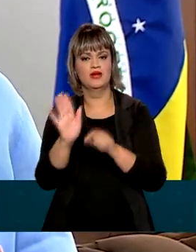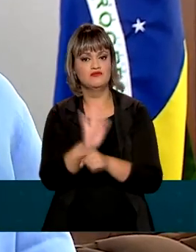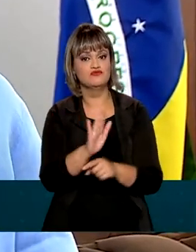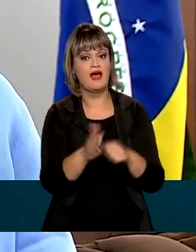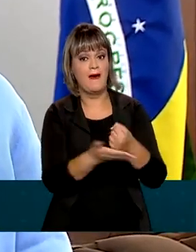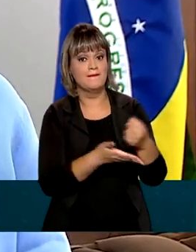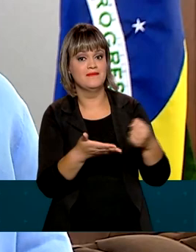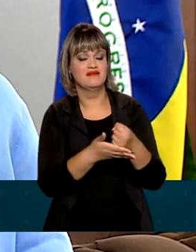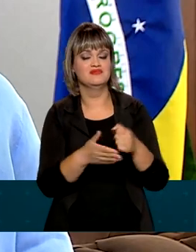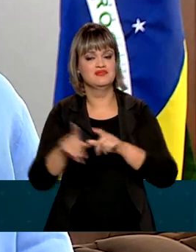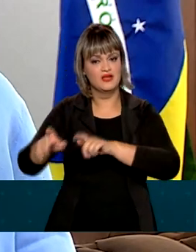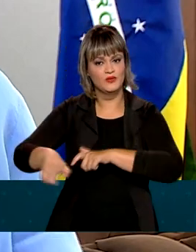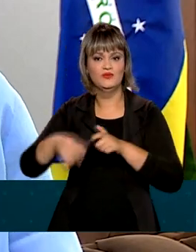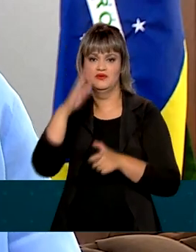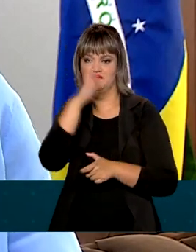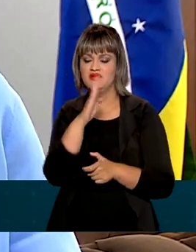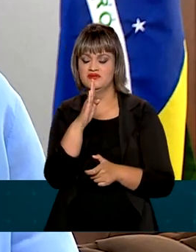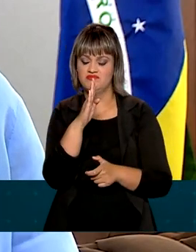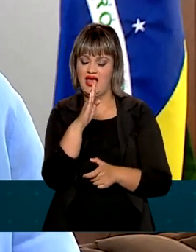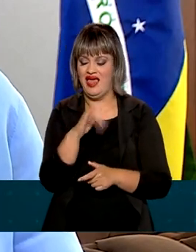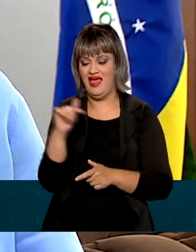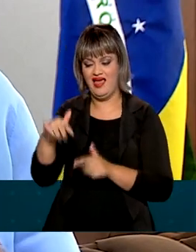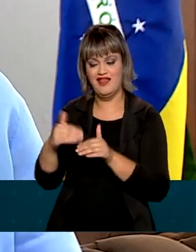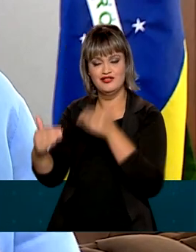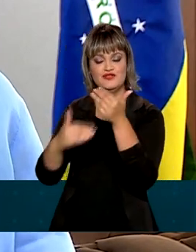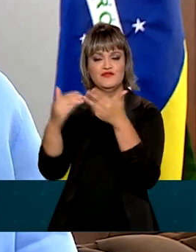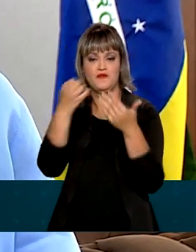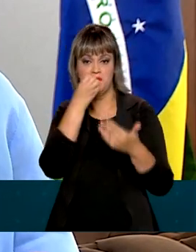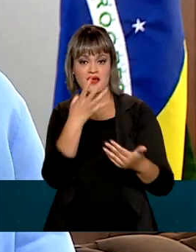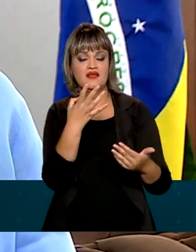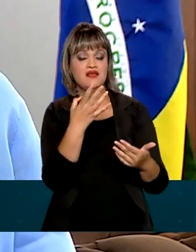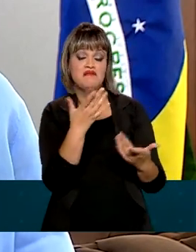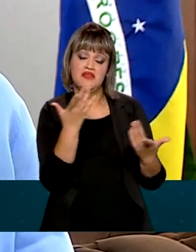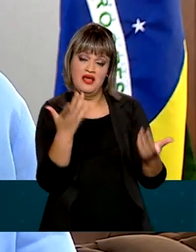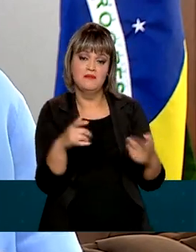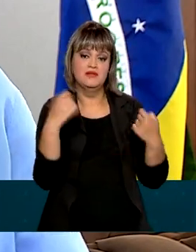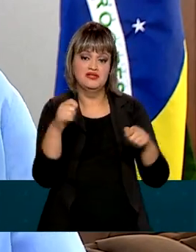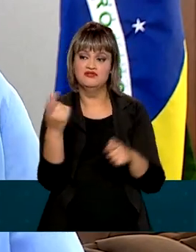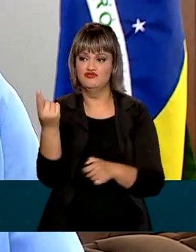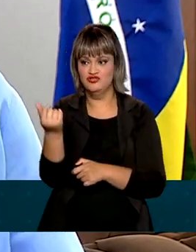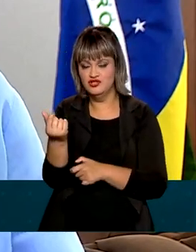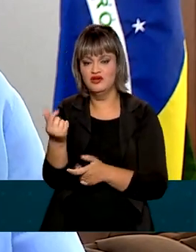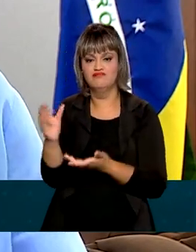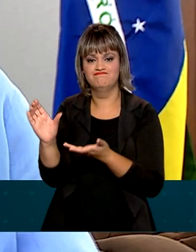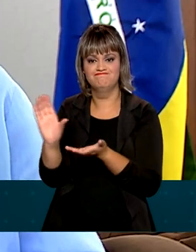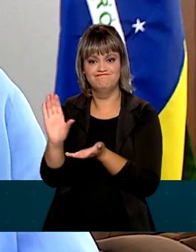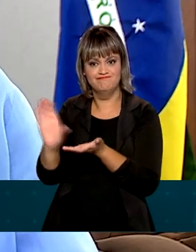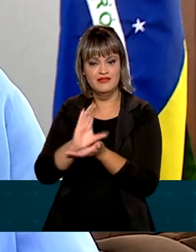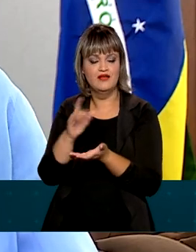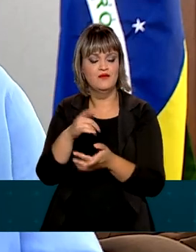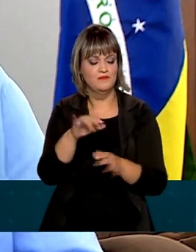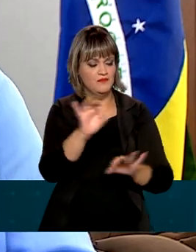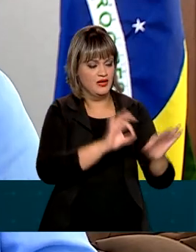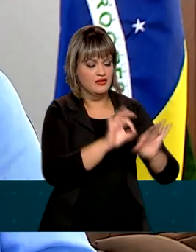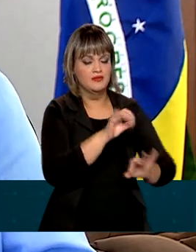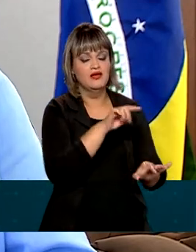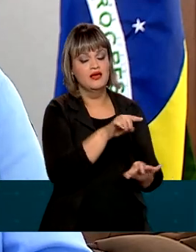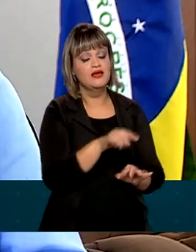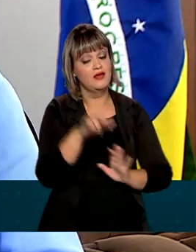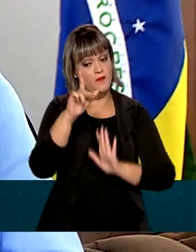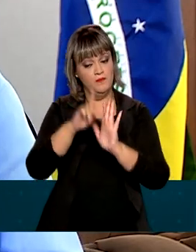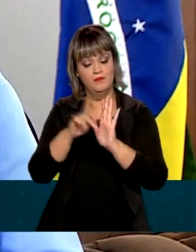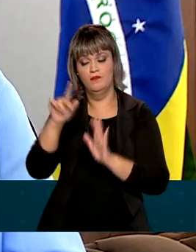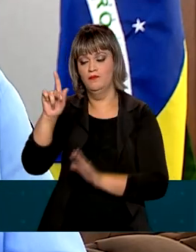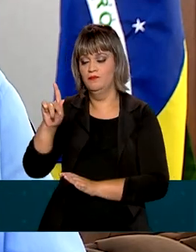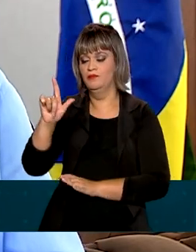agricultura brasileira cresceu muito. Então, cada vez nós vamos precisar de mais recursos. E o plano safra também, cada vez,